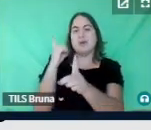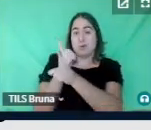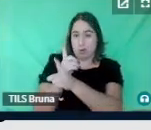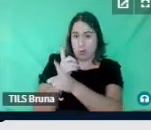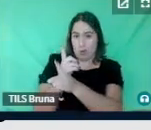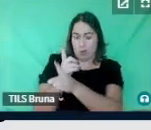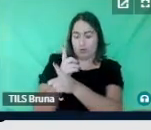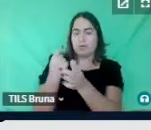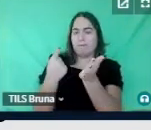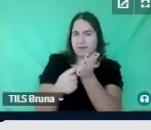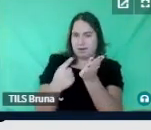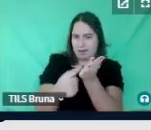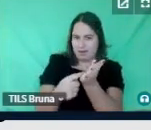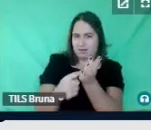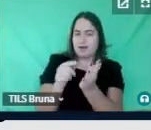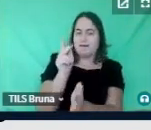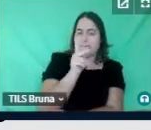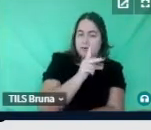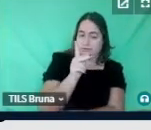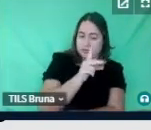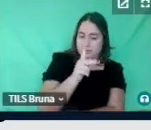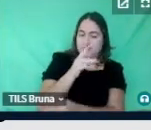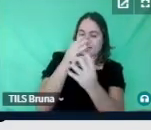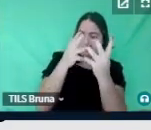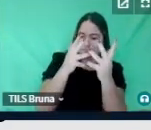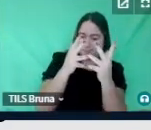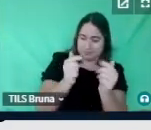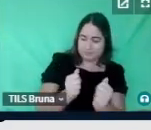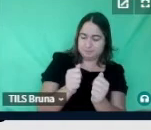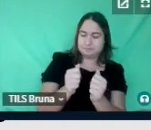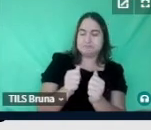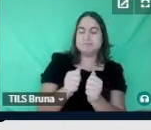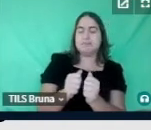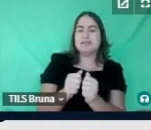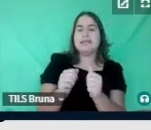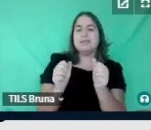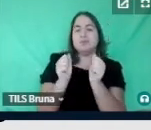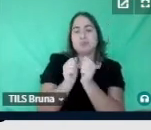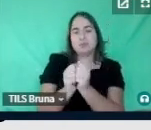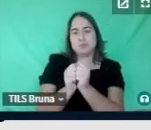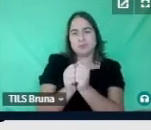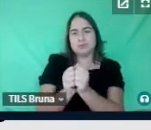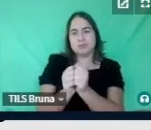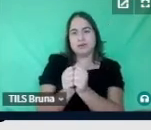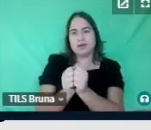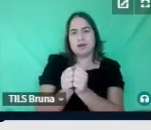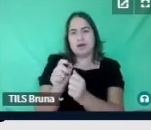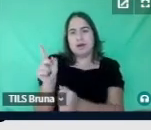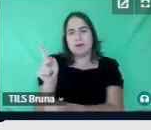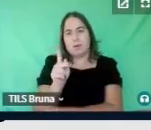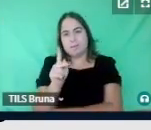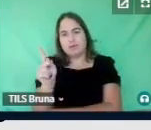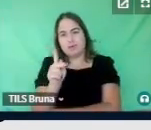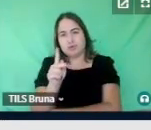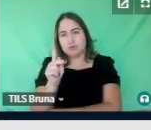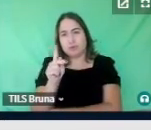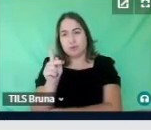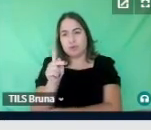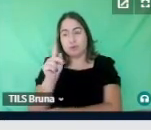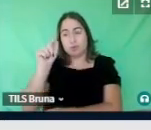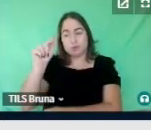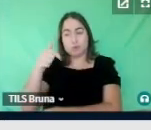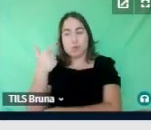professora regente, a professora participante de pesquisa, e a professora de BIA do próximo nível,